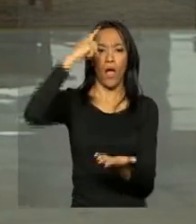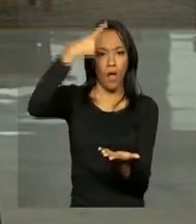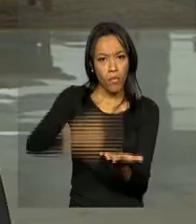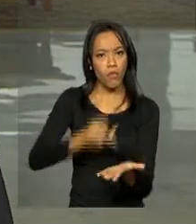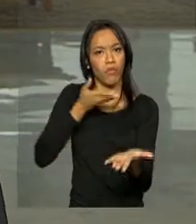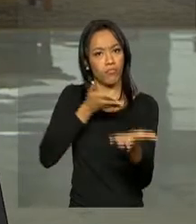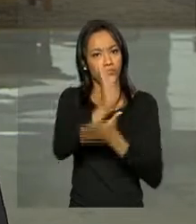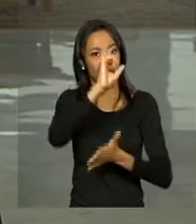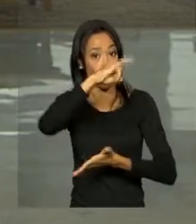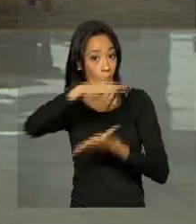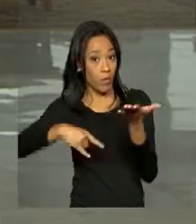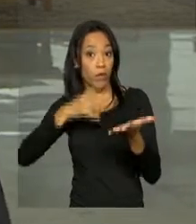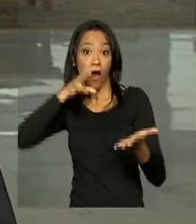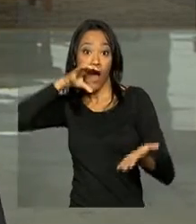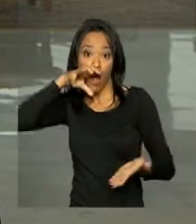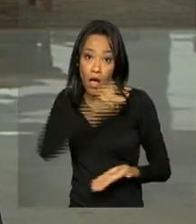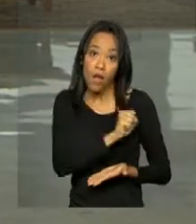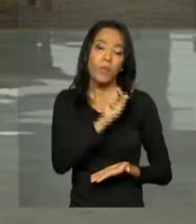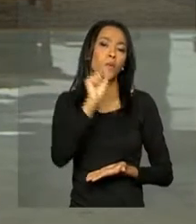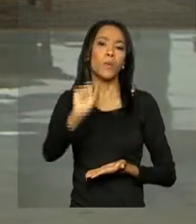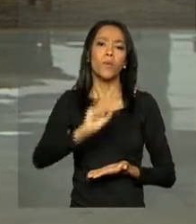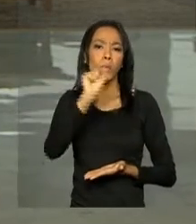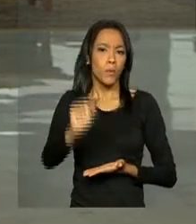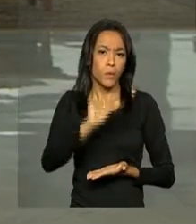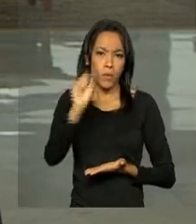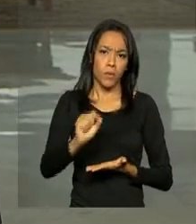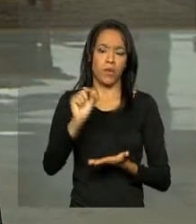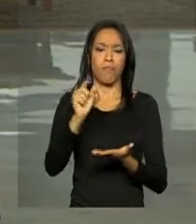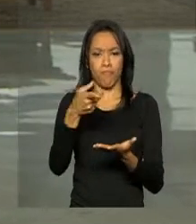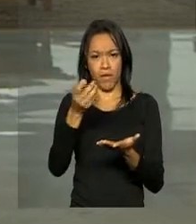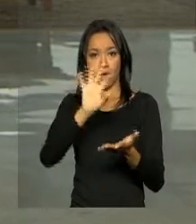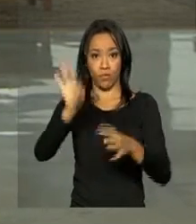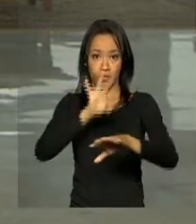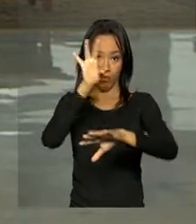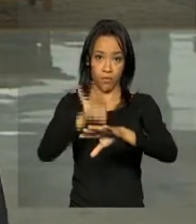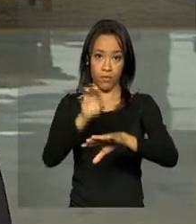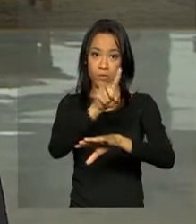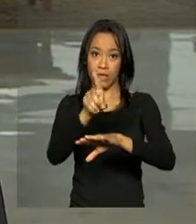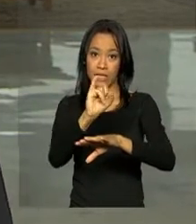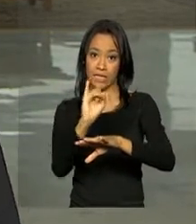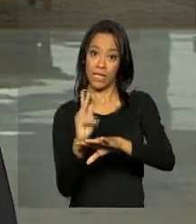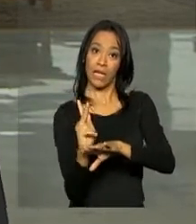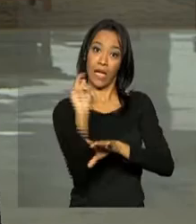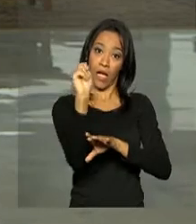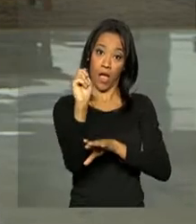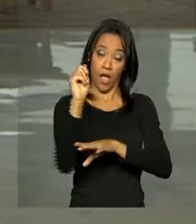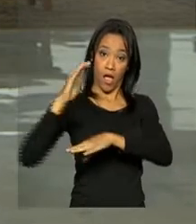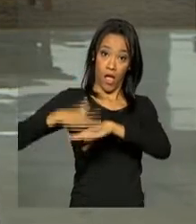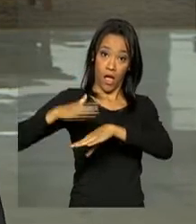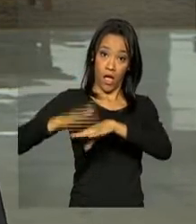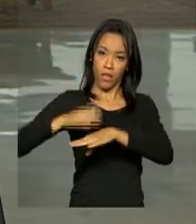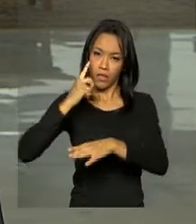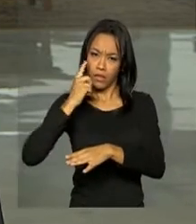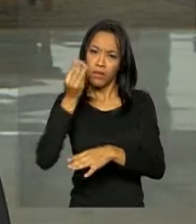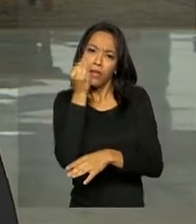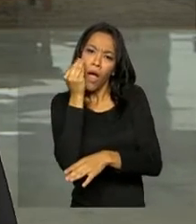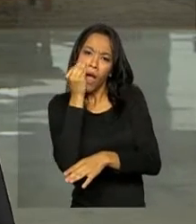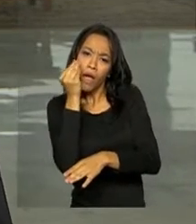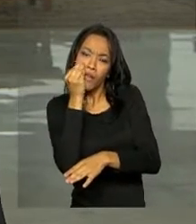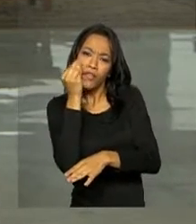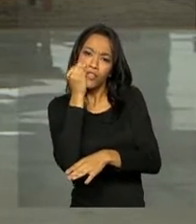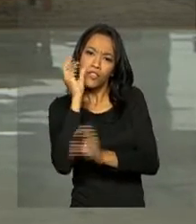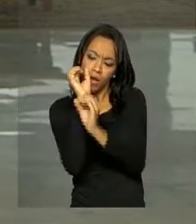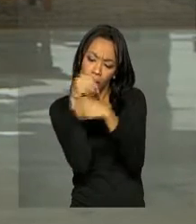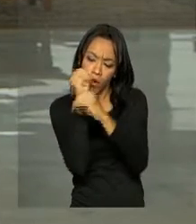o registro de um teste rápido para o zika vírus. Segundo a Anvisa, o teste de uma empresa, de um